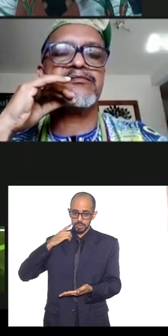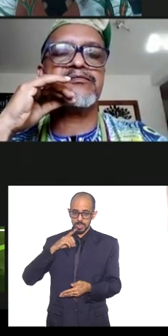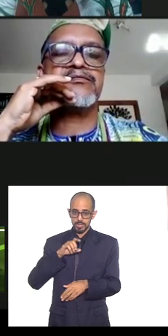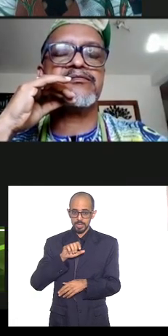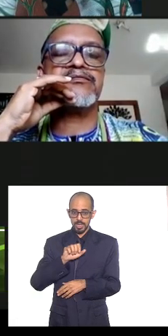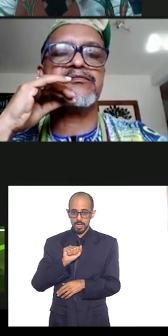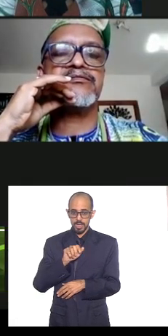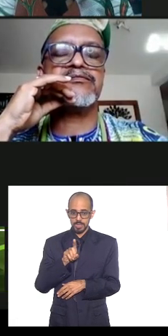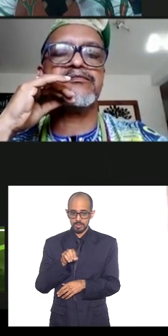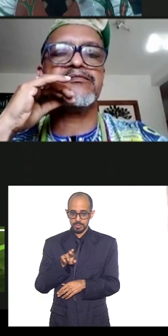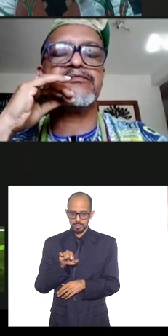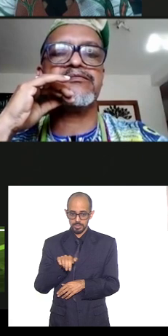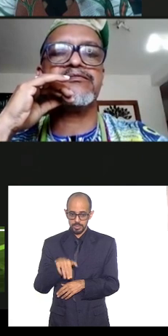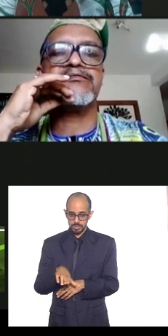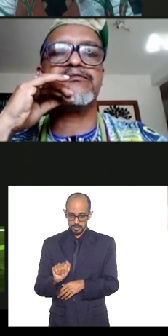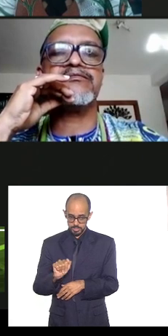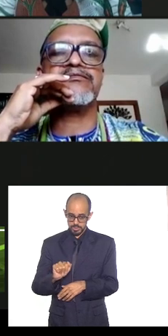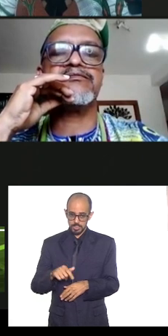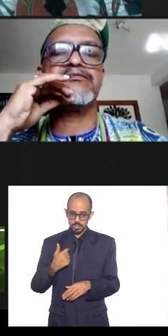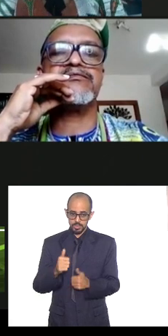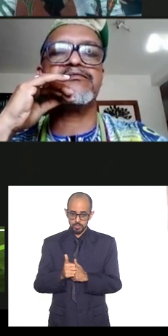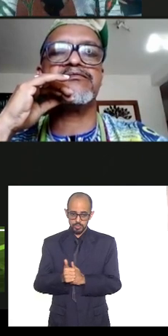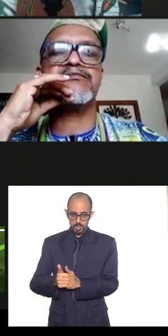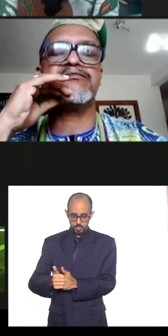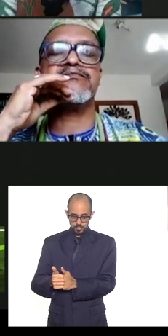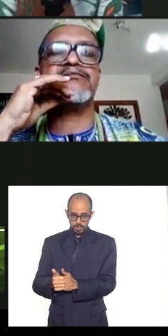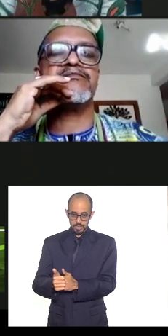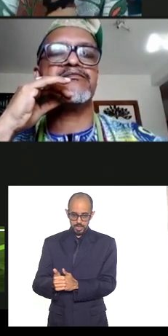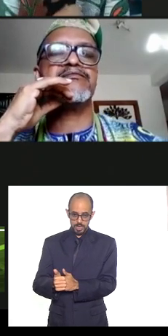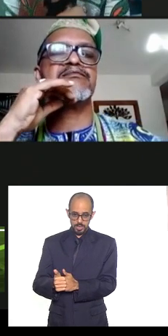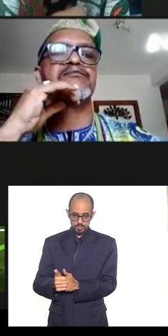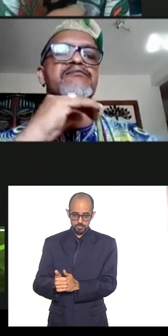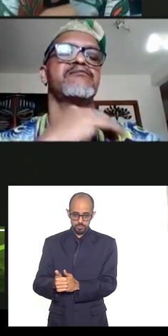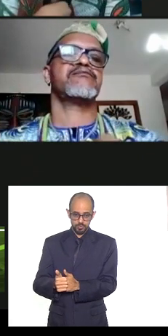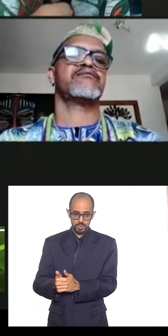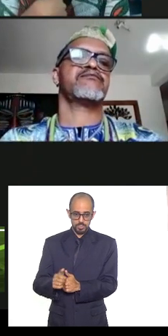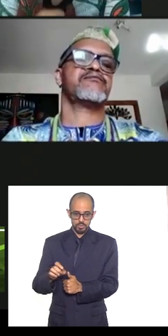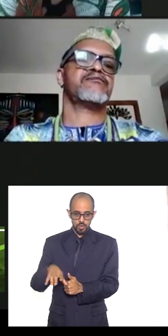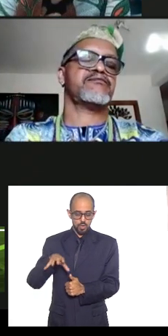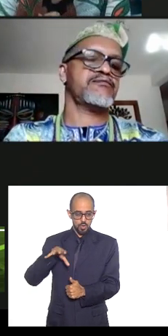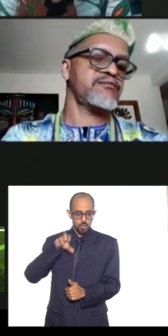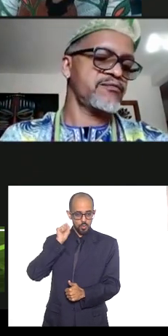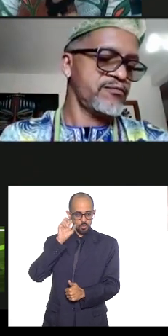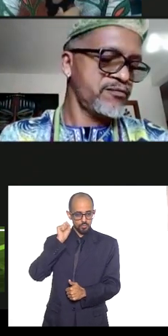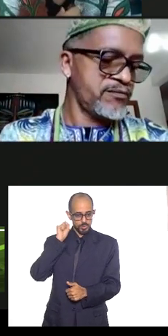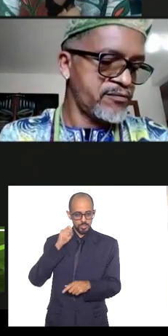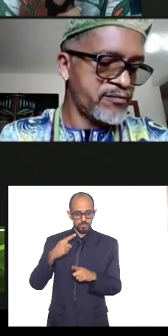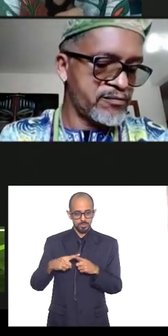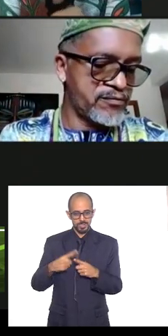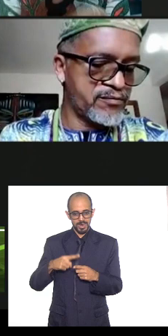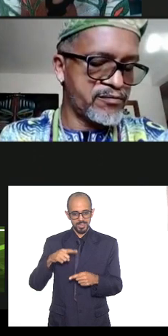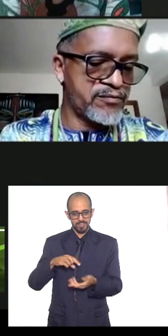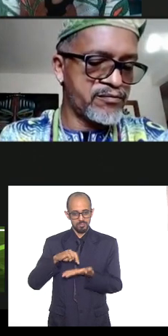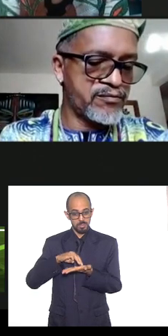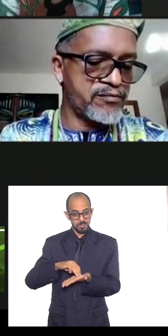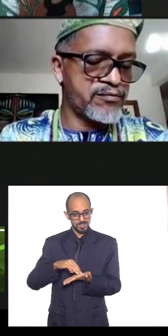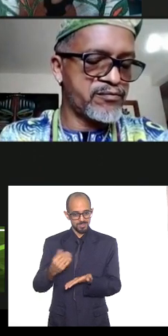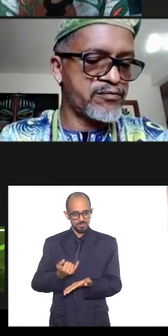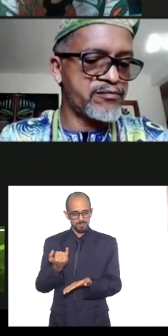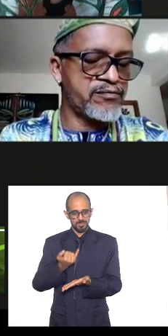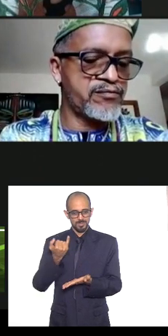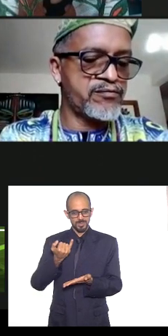Baltazar que nos acompanhava no áudio porque estava desempenhando uma missão importante de ser